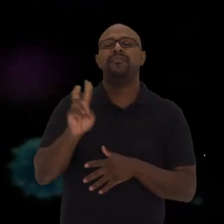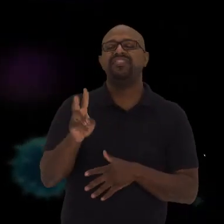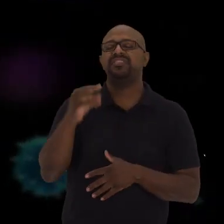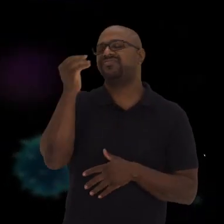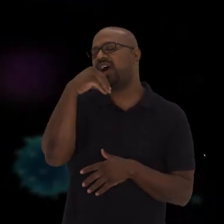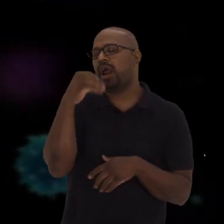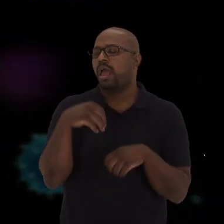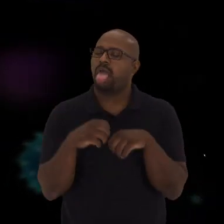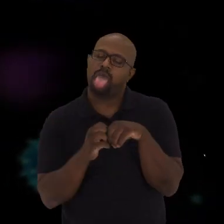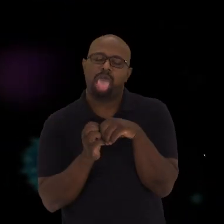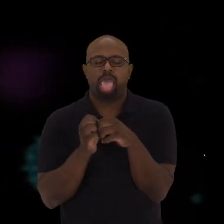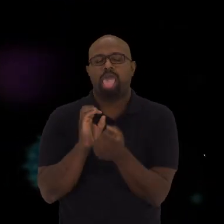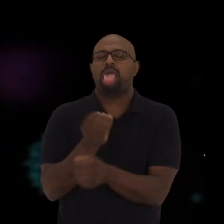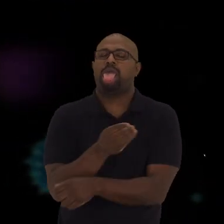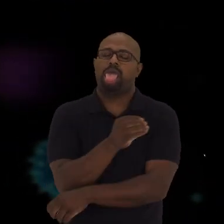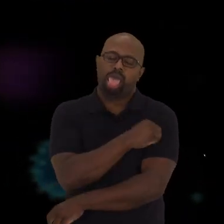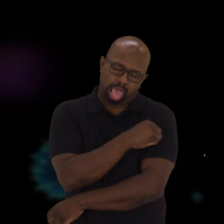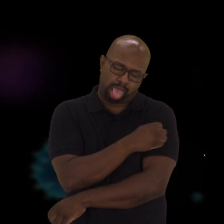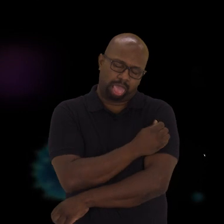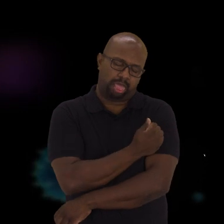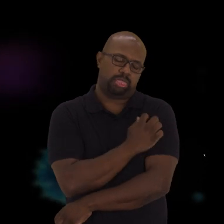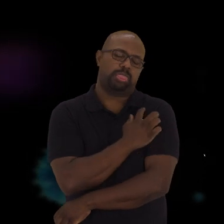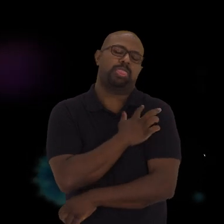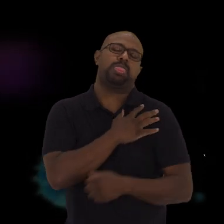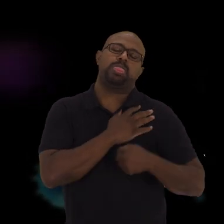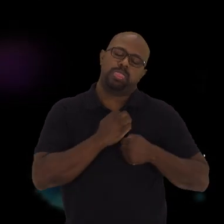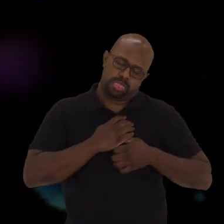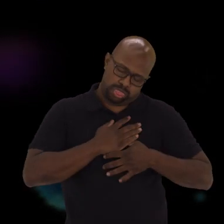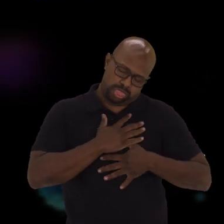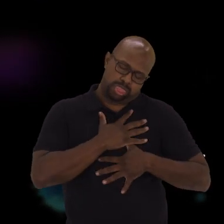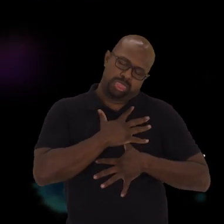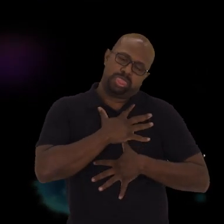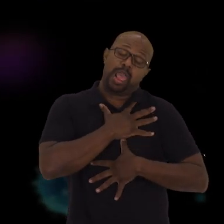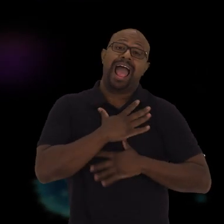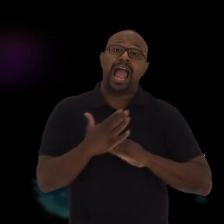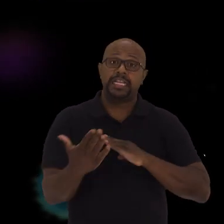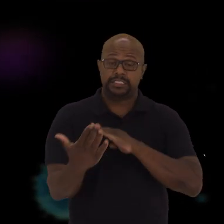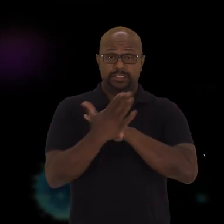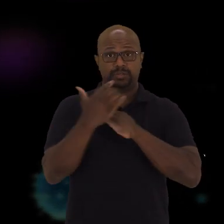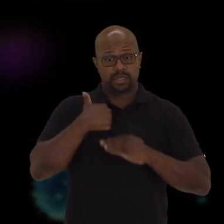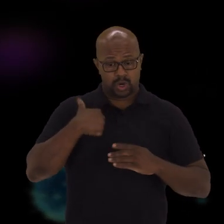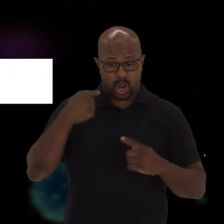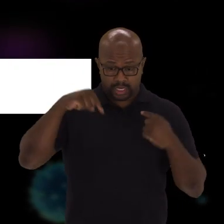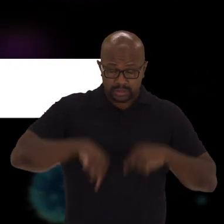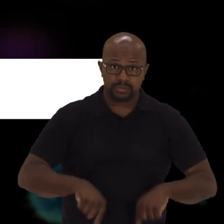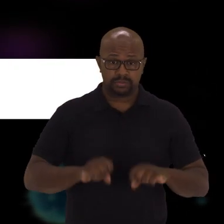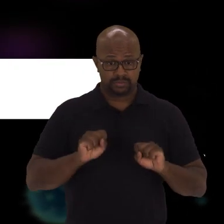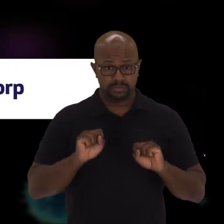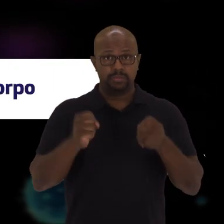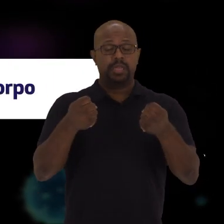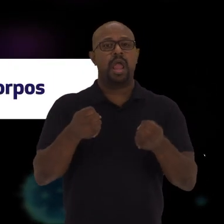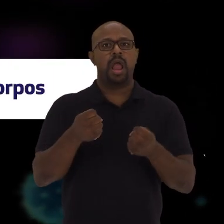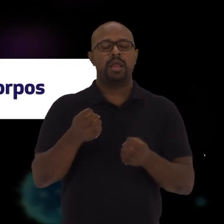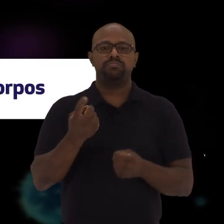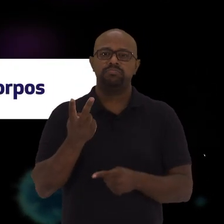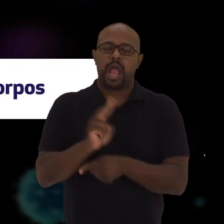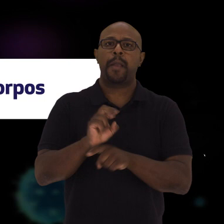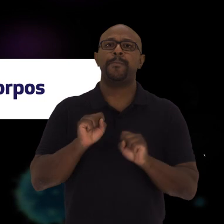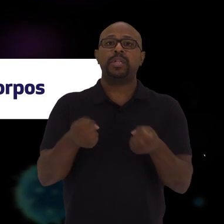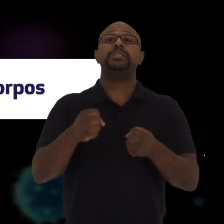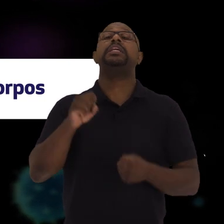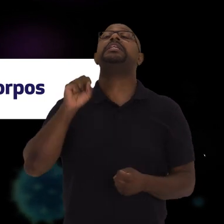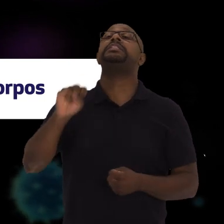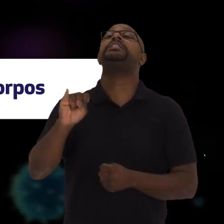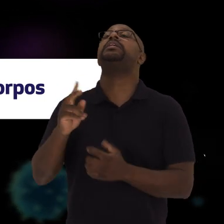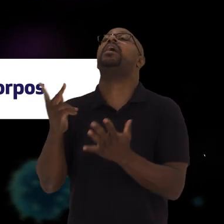ensinar o nosso sistema imunológico A produzir anticorpos Que vão funcionar Caso um dia... Esquema com desenhos do